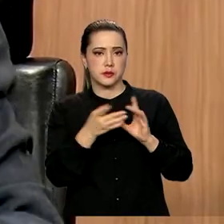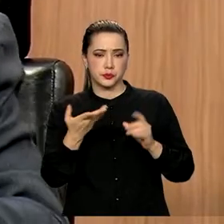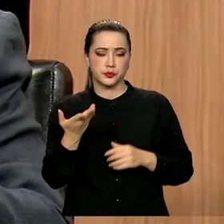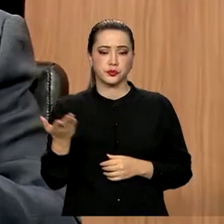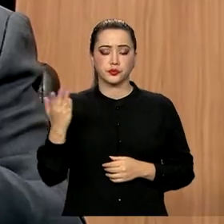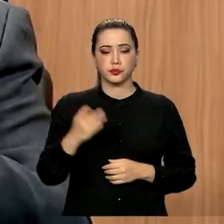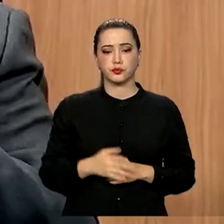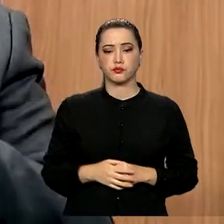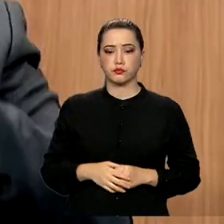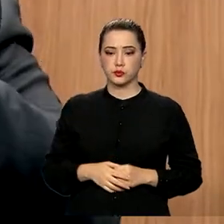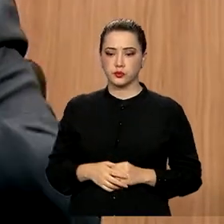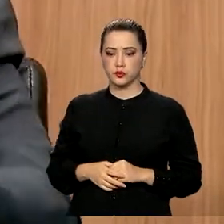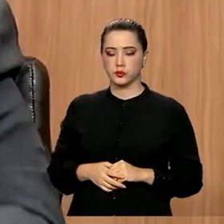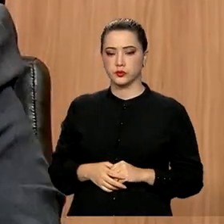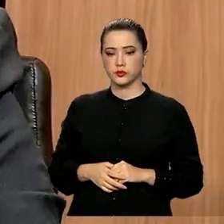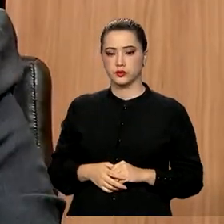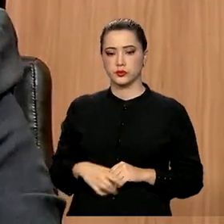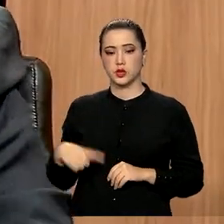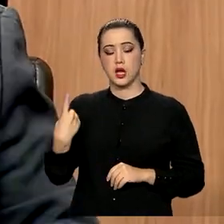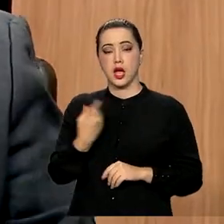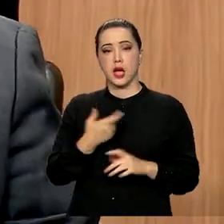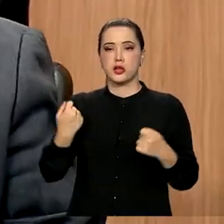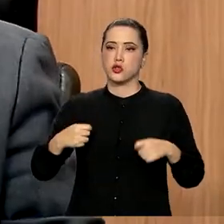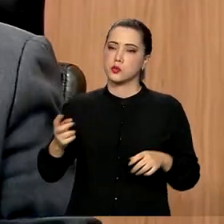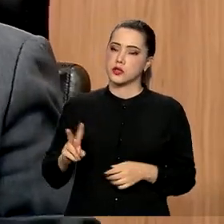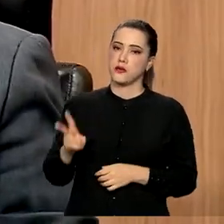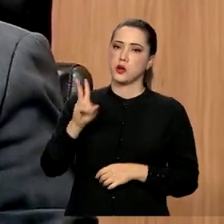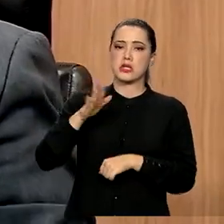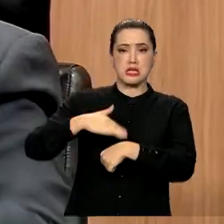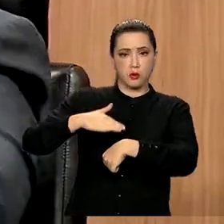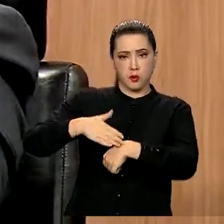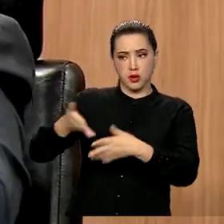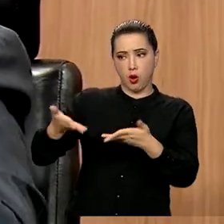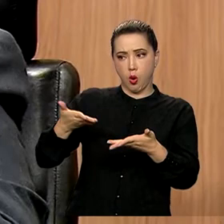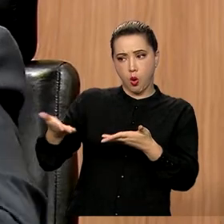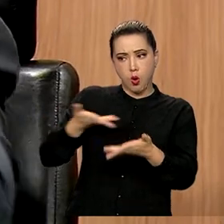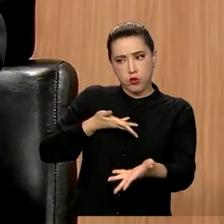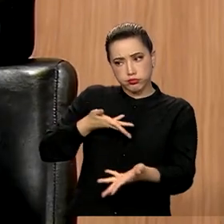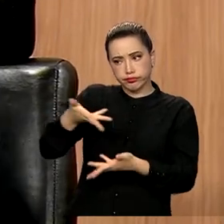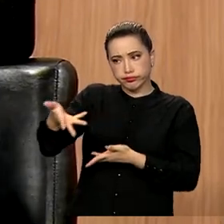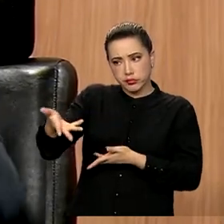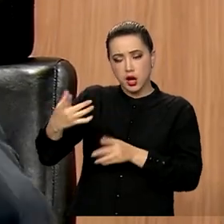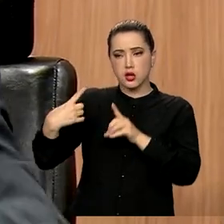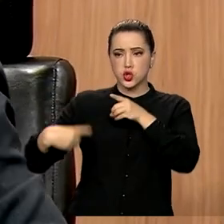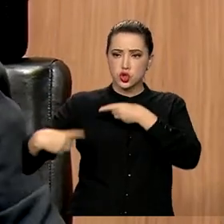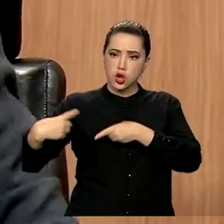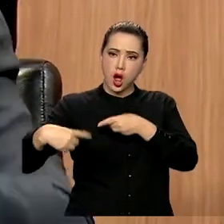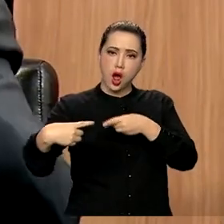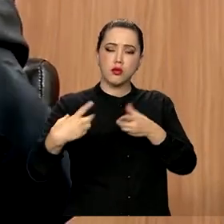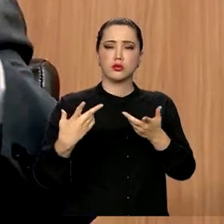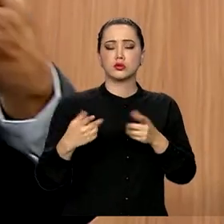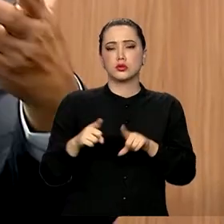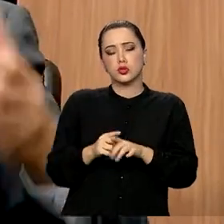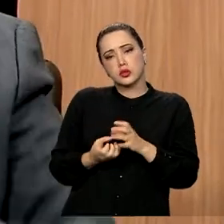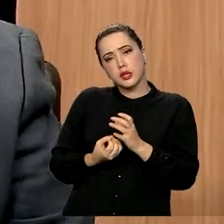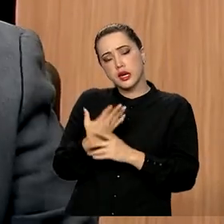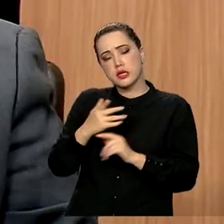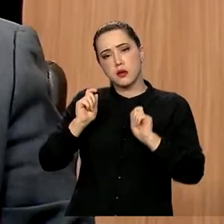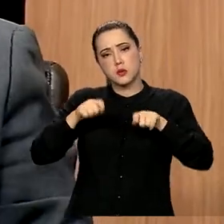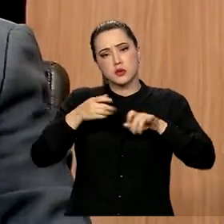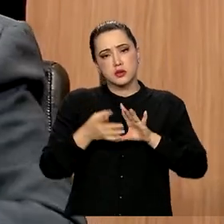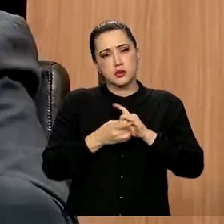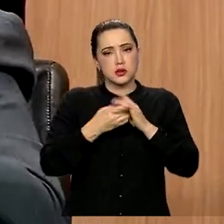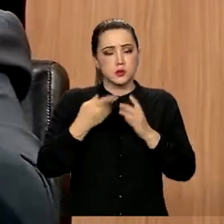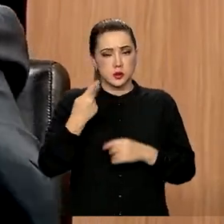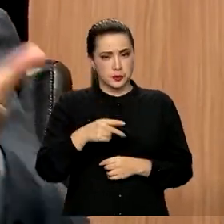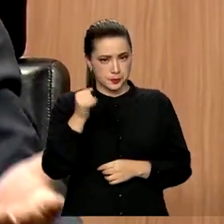Então, nós precisamos valorizar esses momentos de interação, de construção de uma cultura democrática no